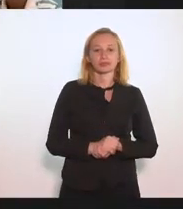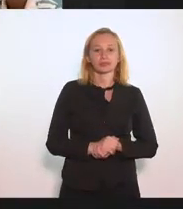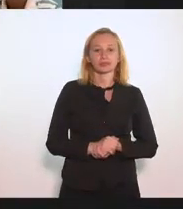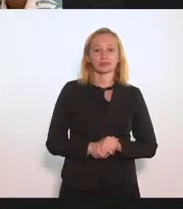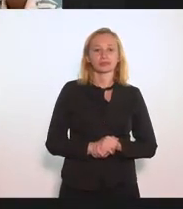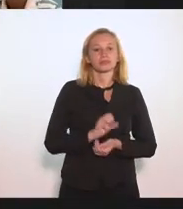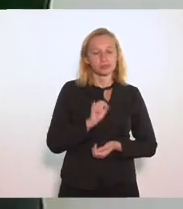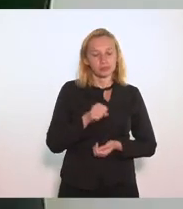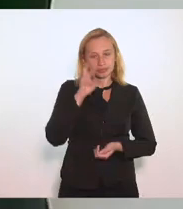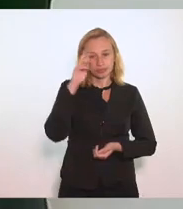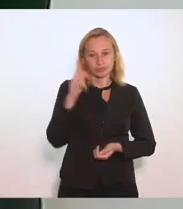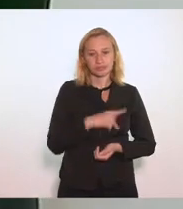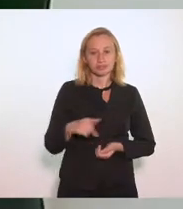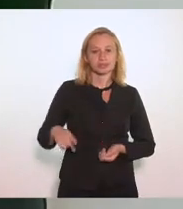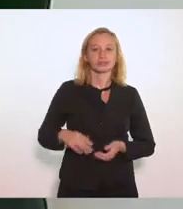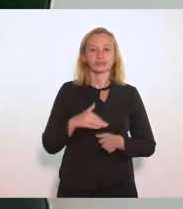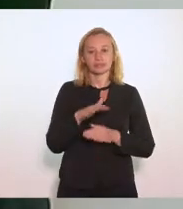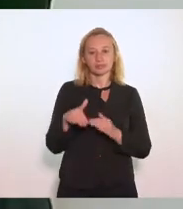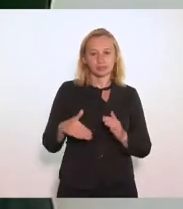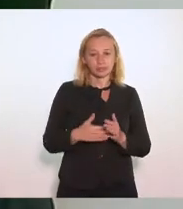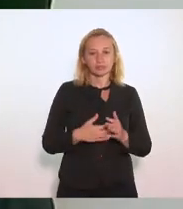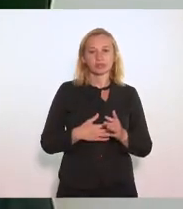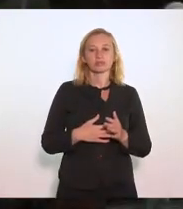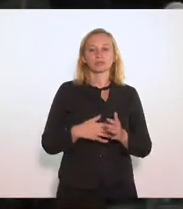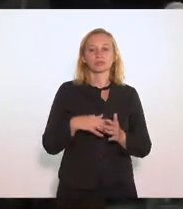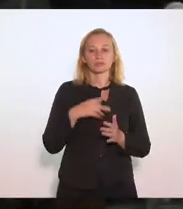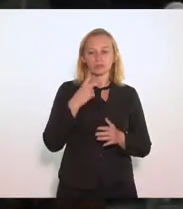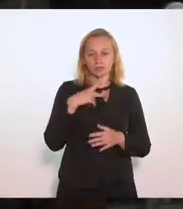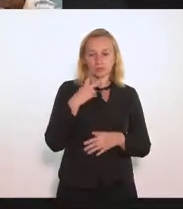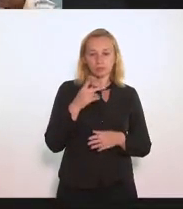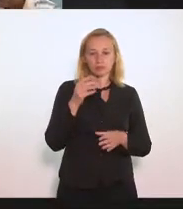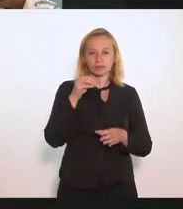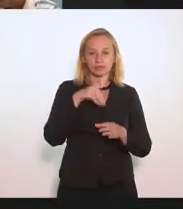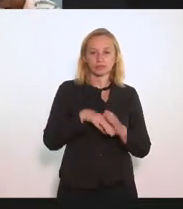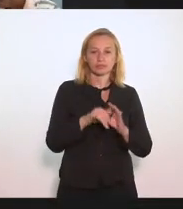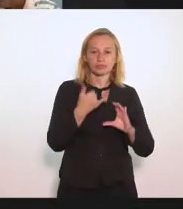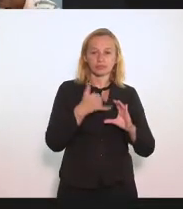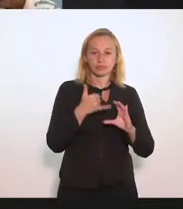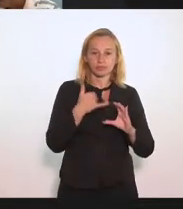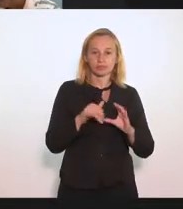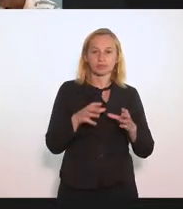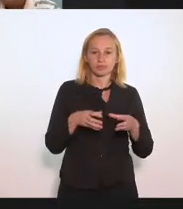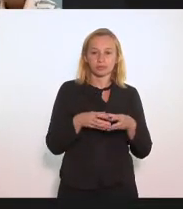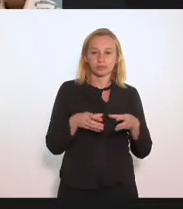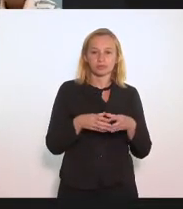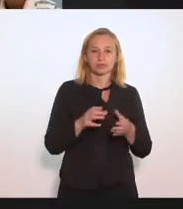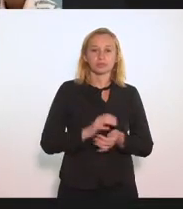Sim, senhor presidente Todos os pareceres estão no grupo Eu que estive no hospital Pedro Ernesto Não consegui ler